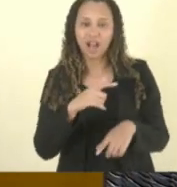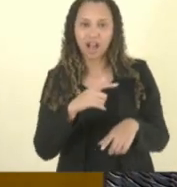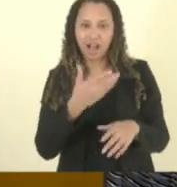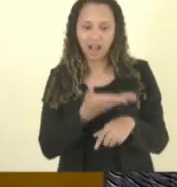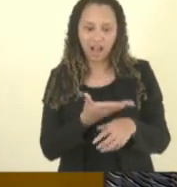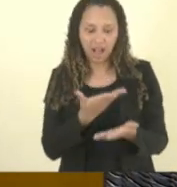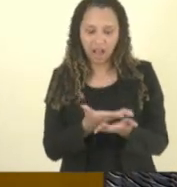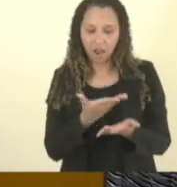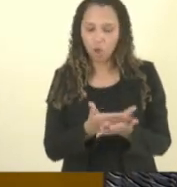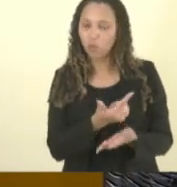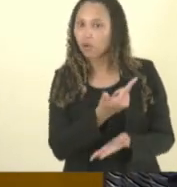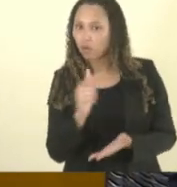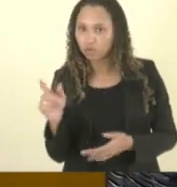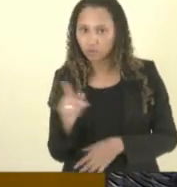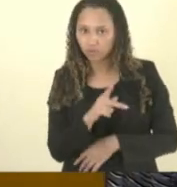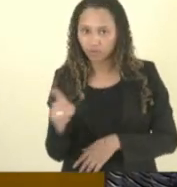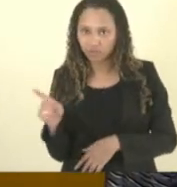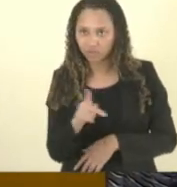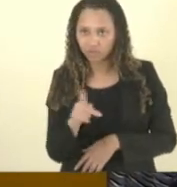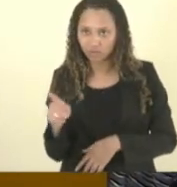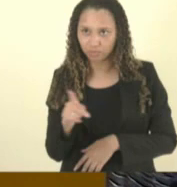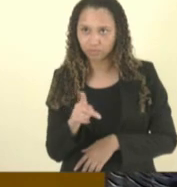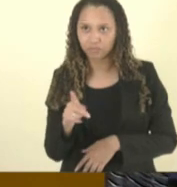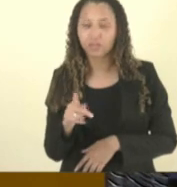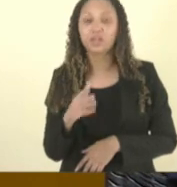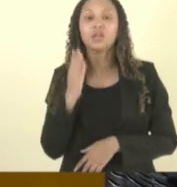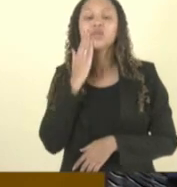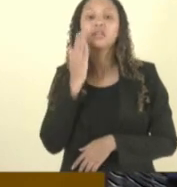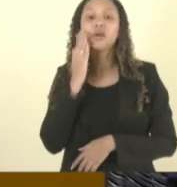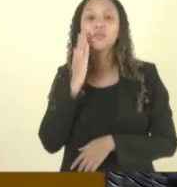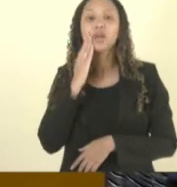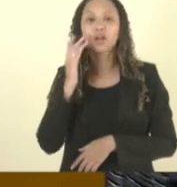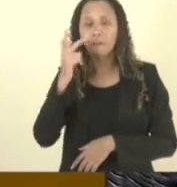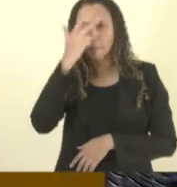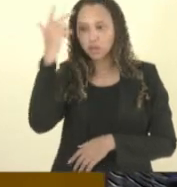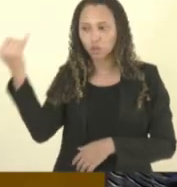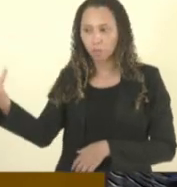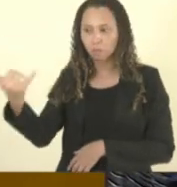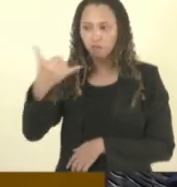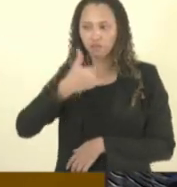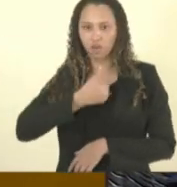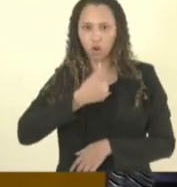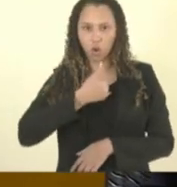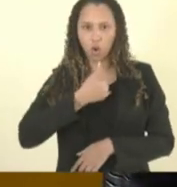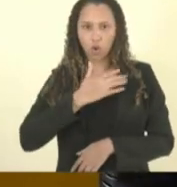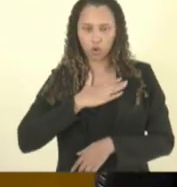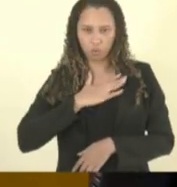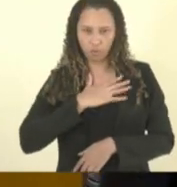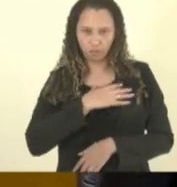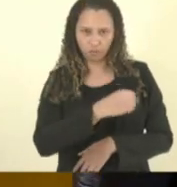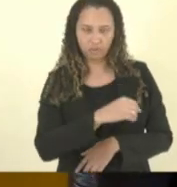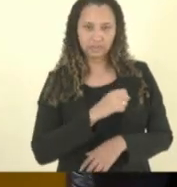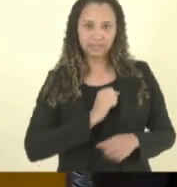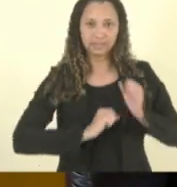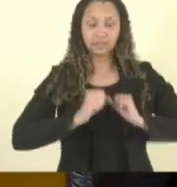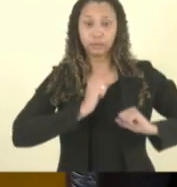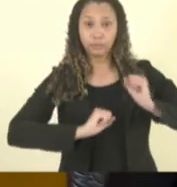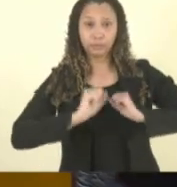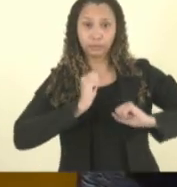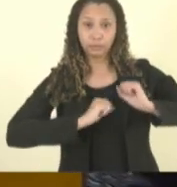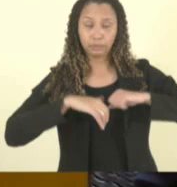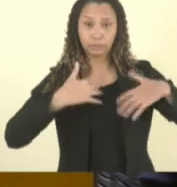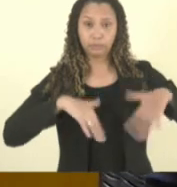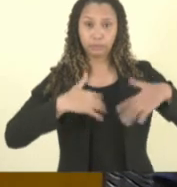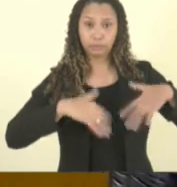e eu fiquei sabendo por terceiros que ele teve uma crise saiu dentro da